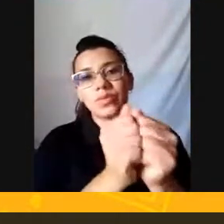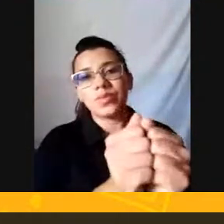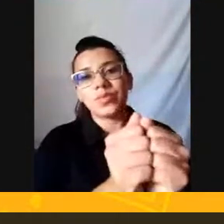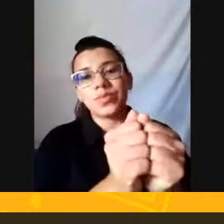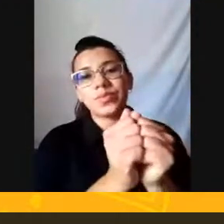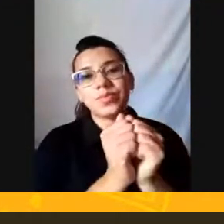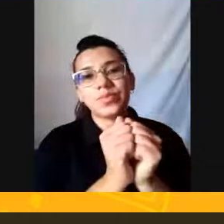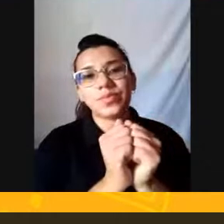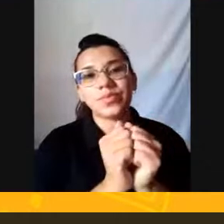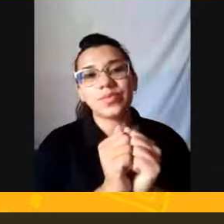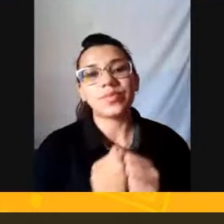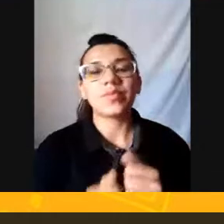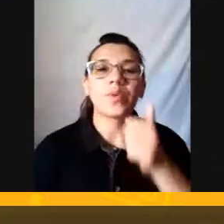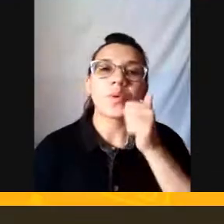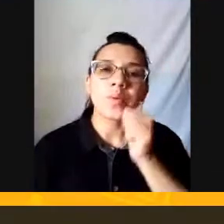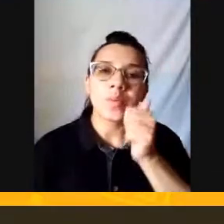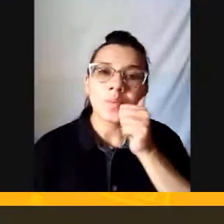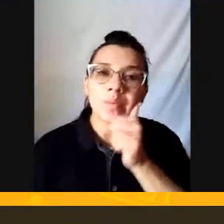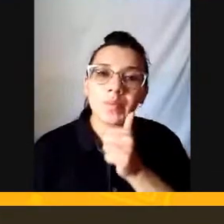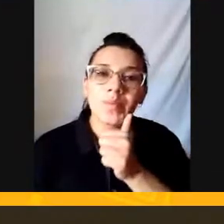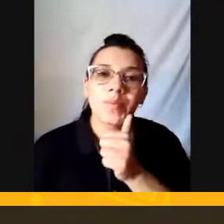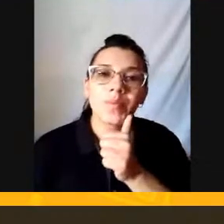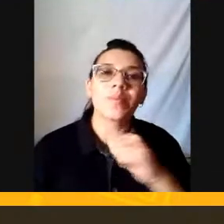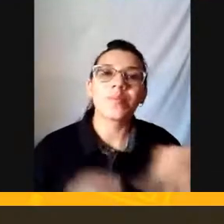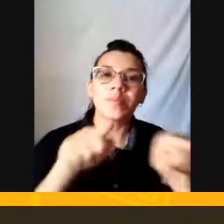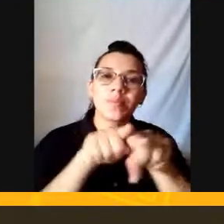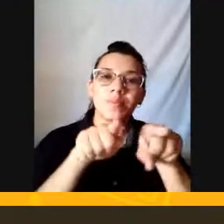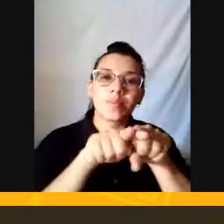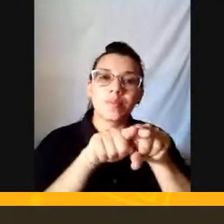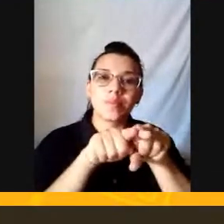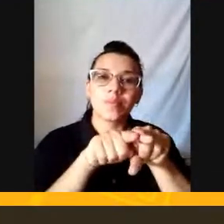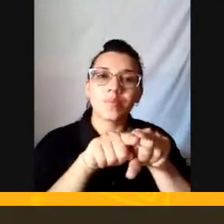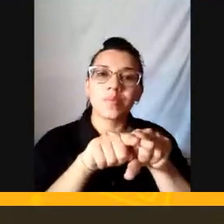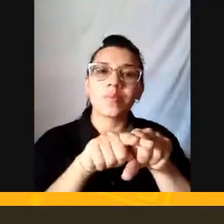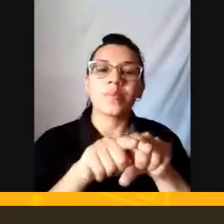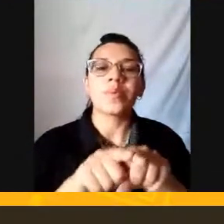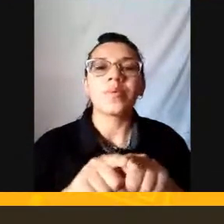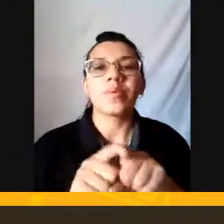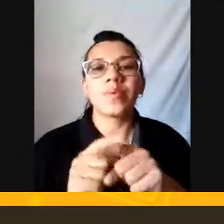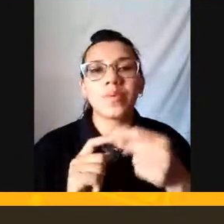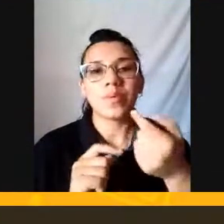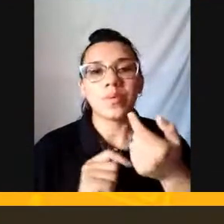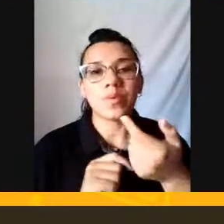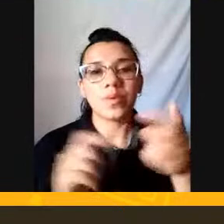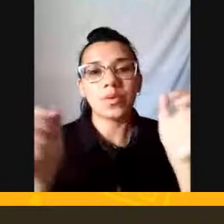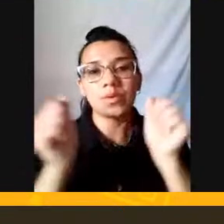Marlene Também O Átila Marlene gente tá aqui